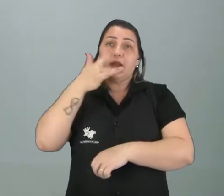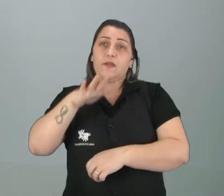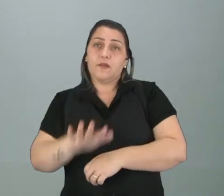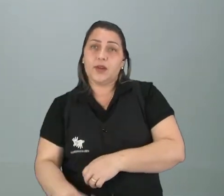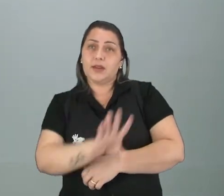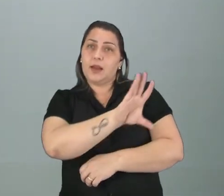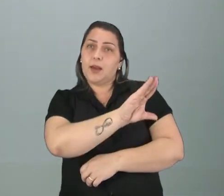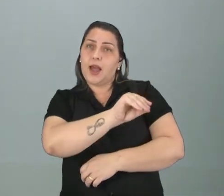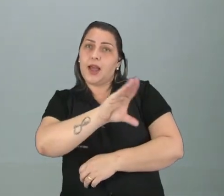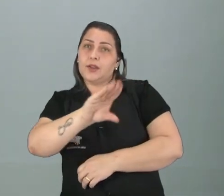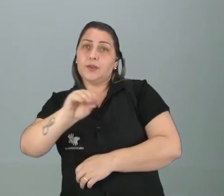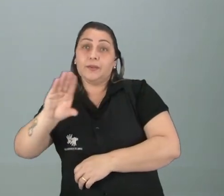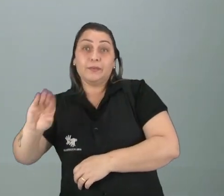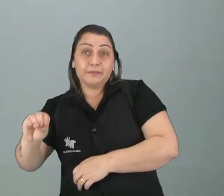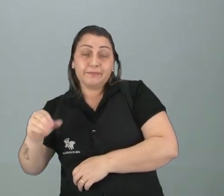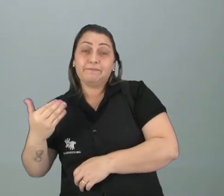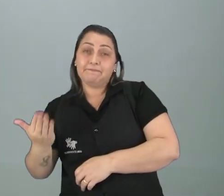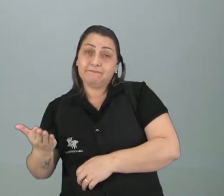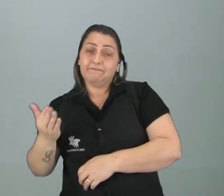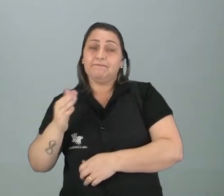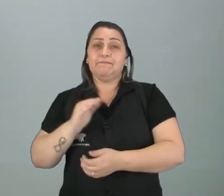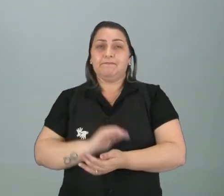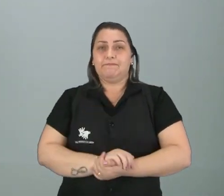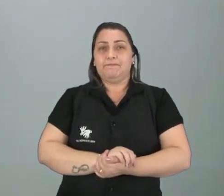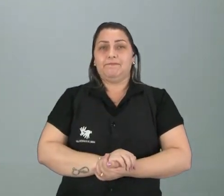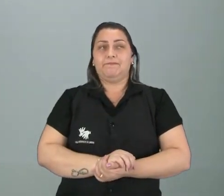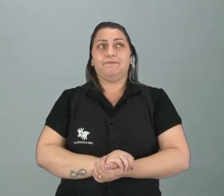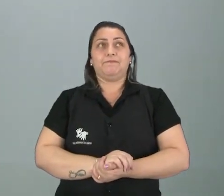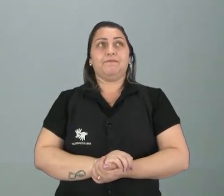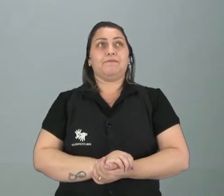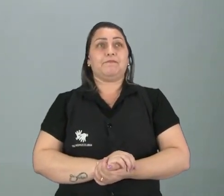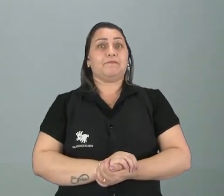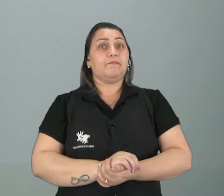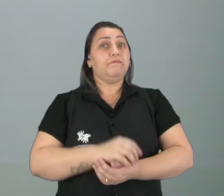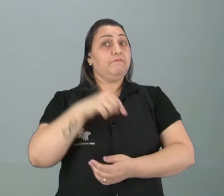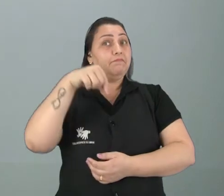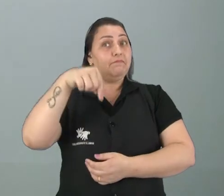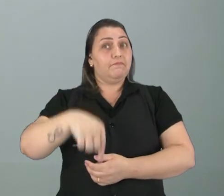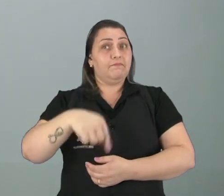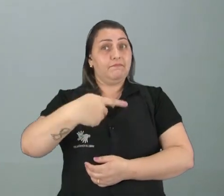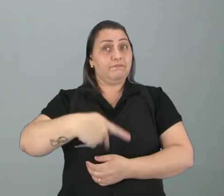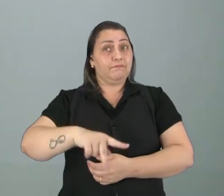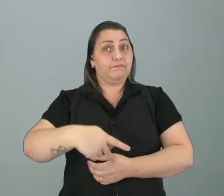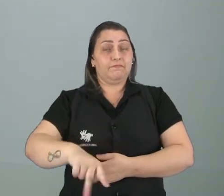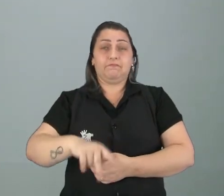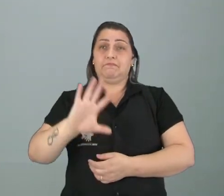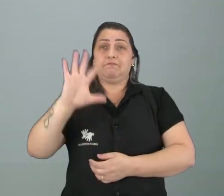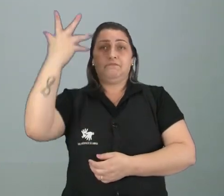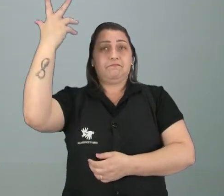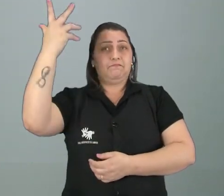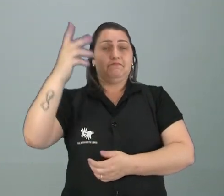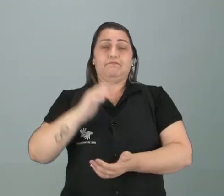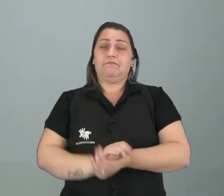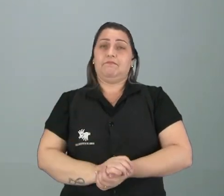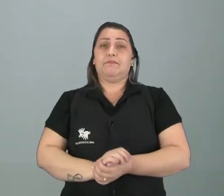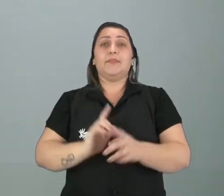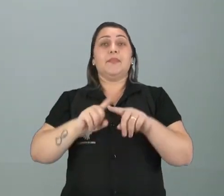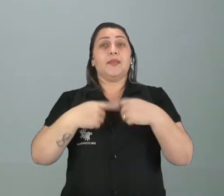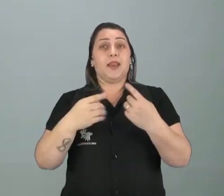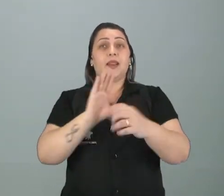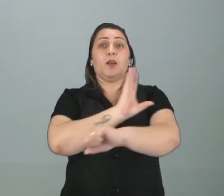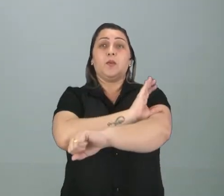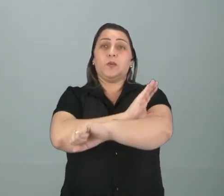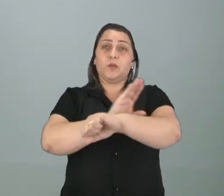infância para a adolescência, né? Isso não acontece com a gente, não aconteceu, mas na